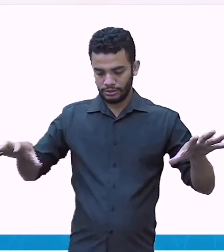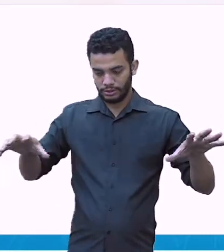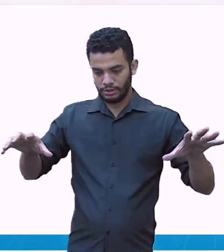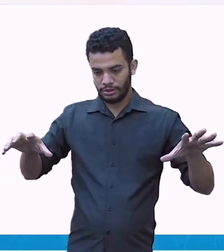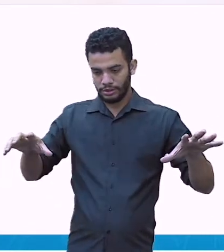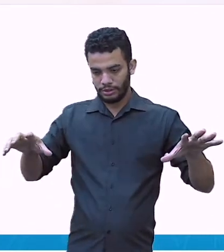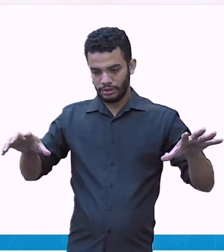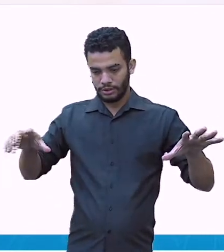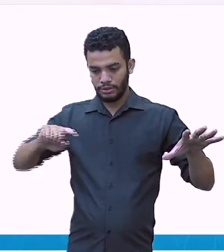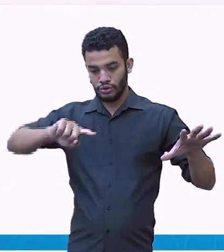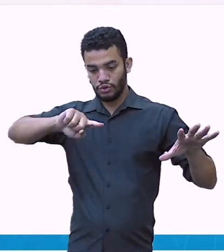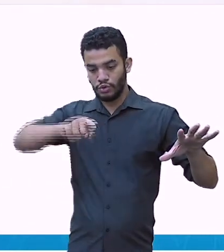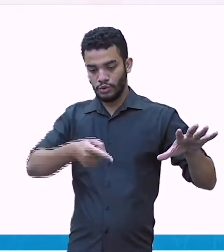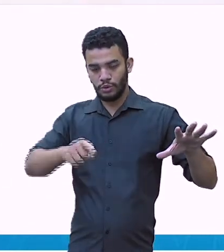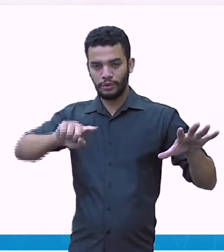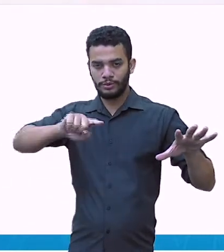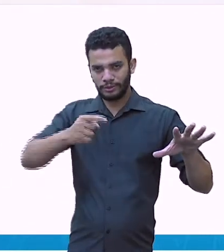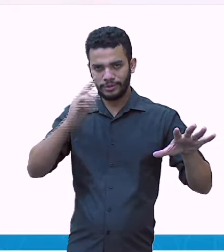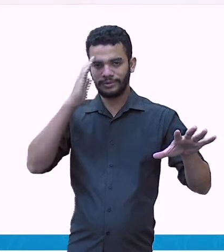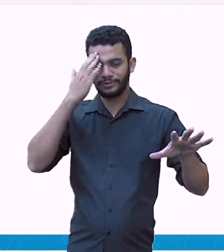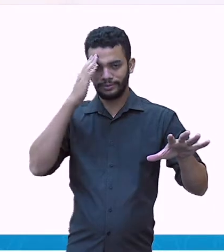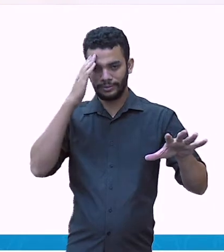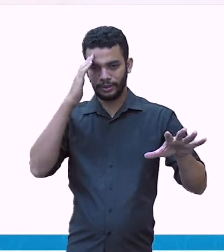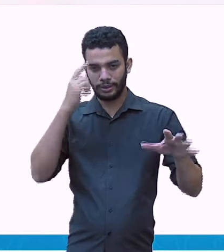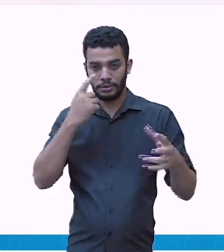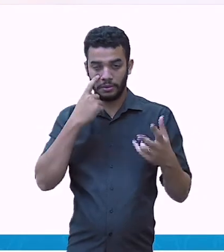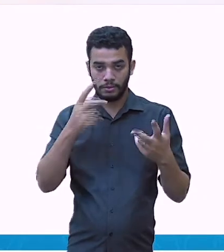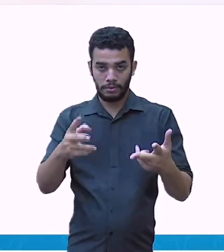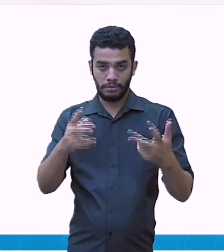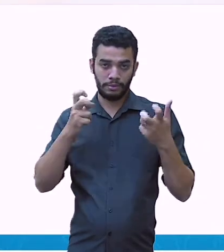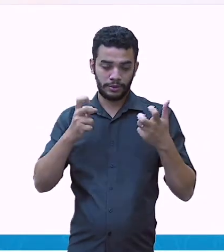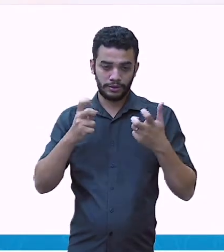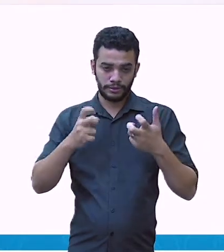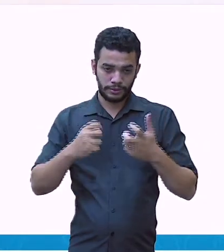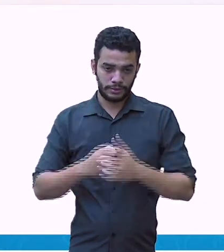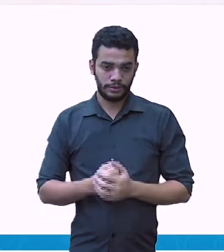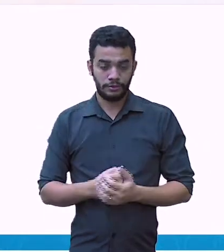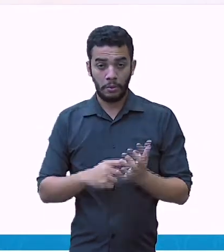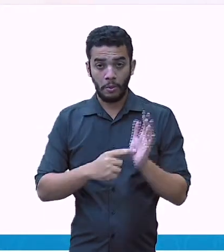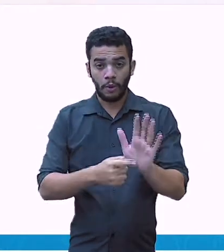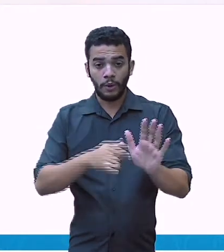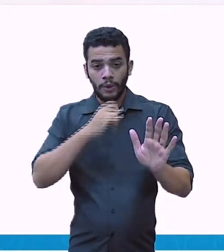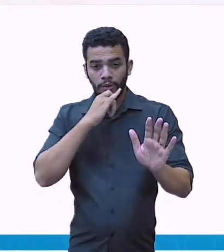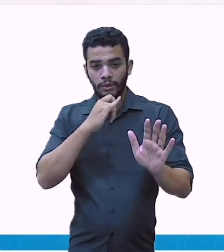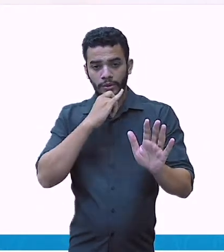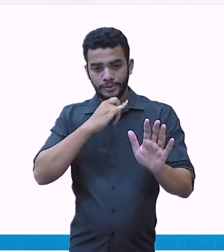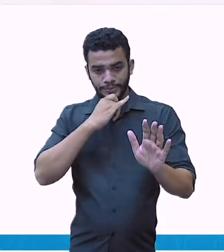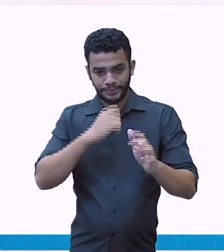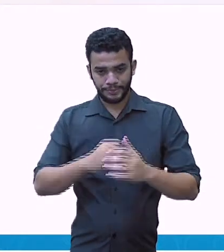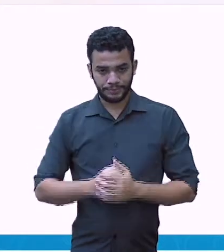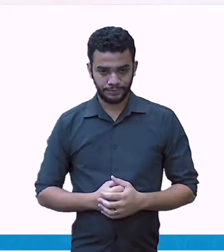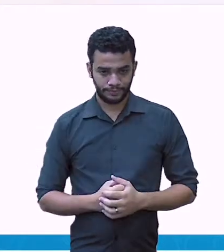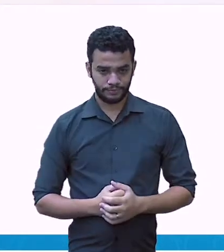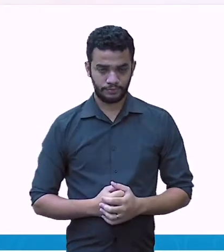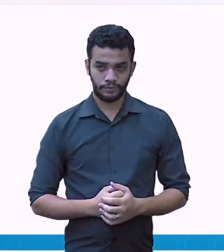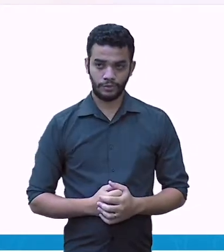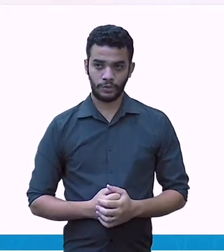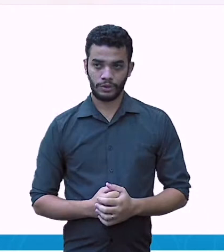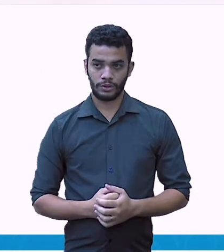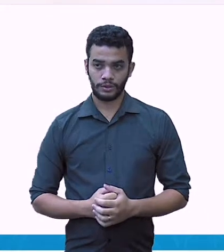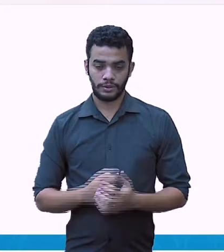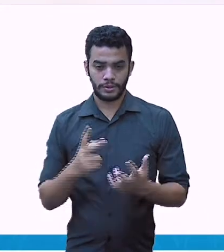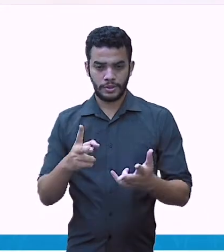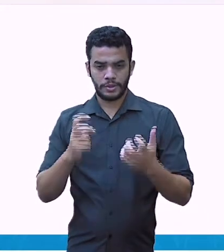vírgula. Então, nós vamos ver aqui, olha, tem um exemplo aqui. Então, olha, olha